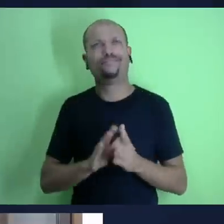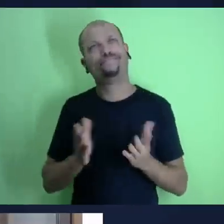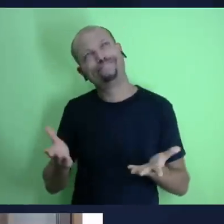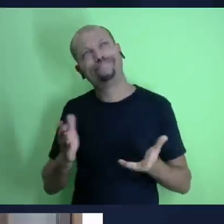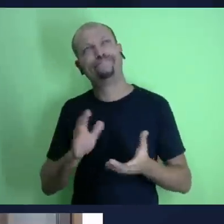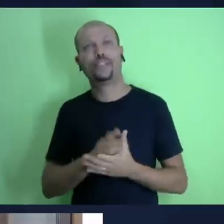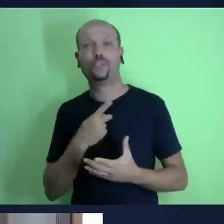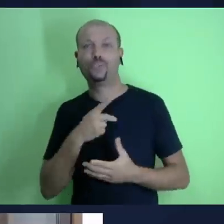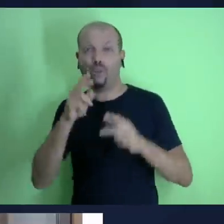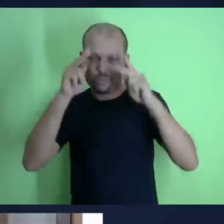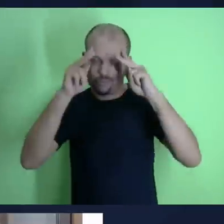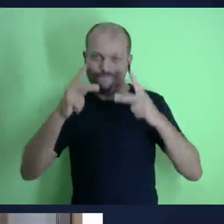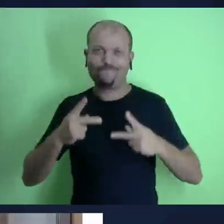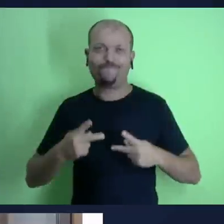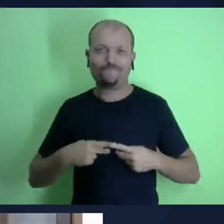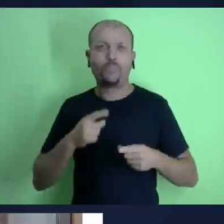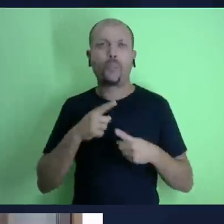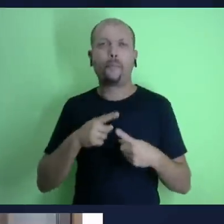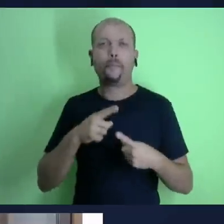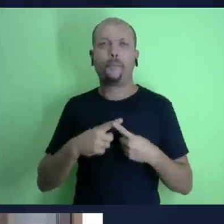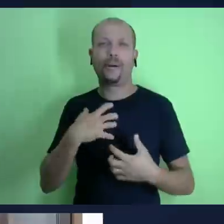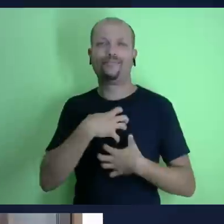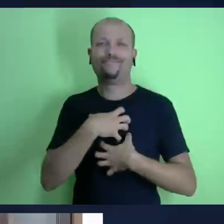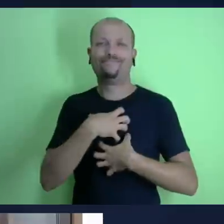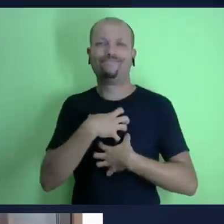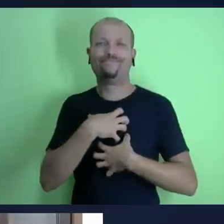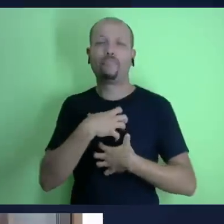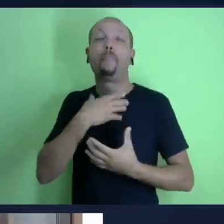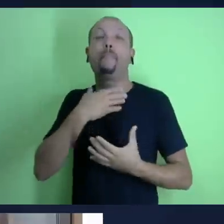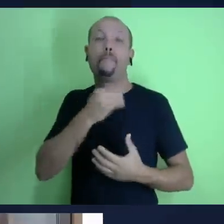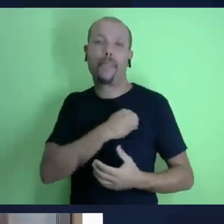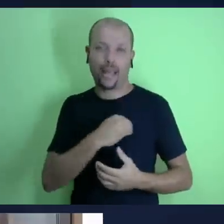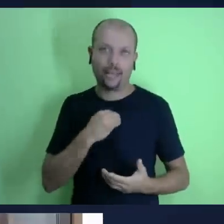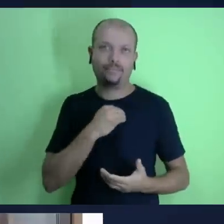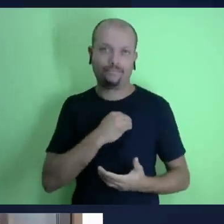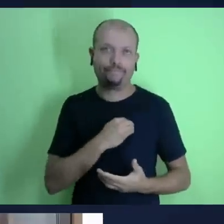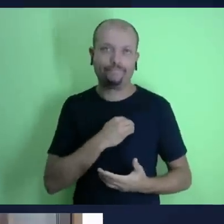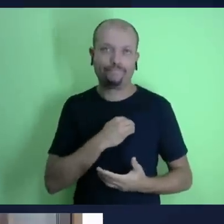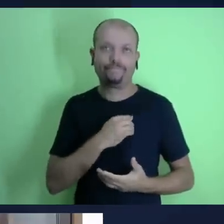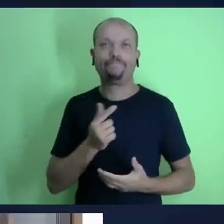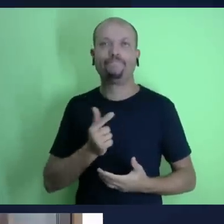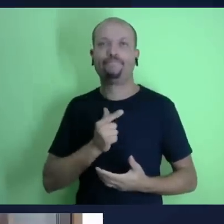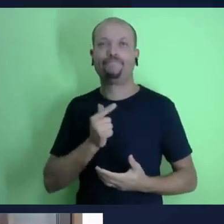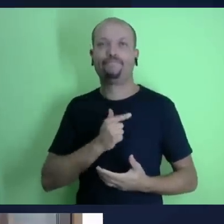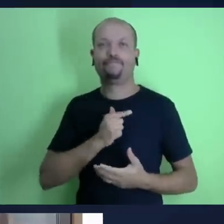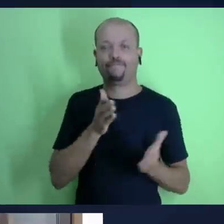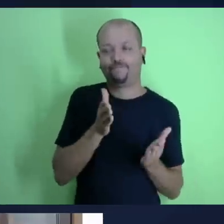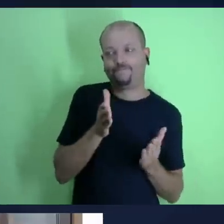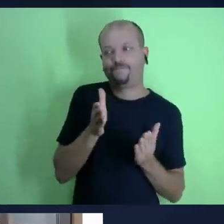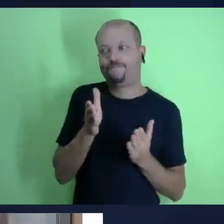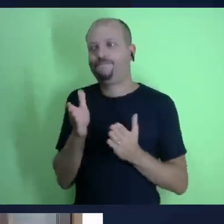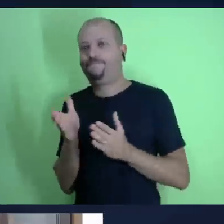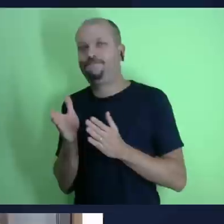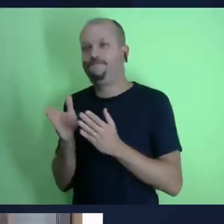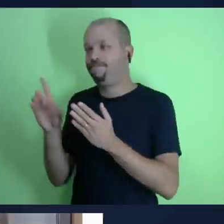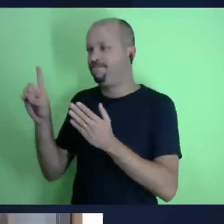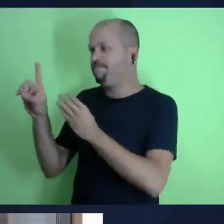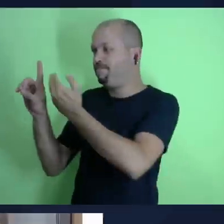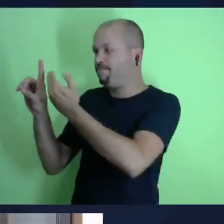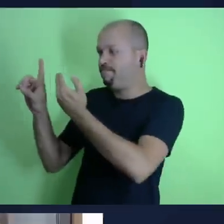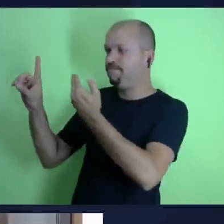gente infelizmente a gente não consegue entender